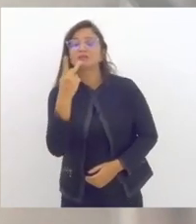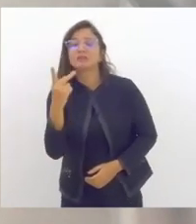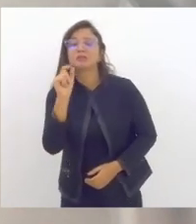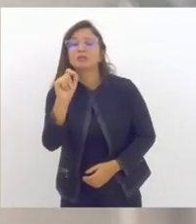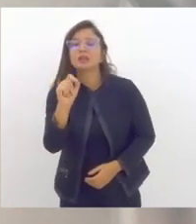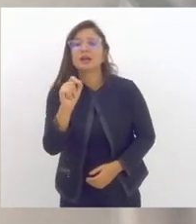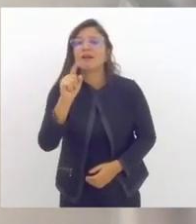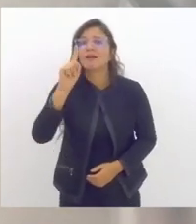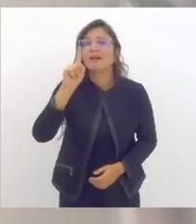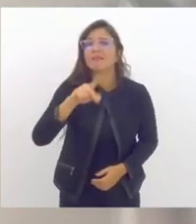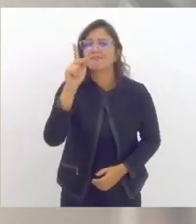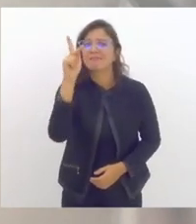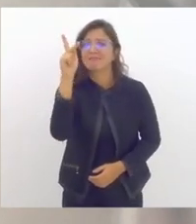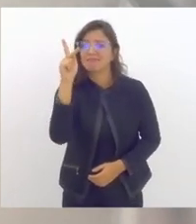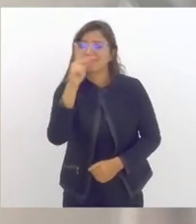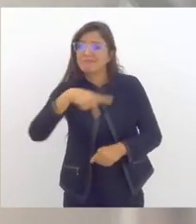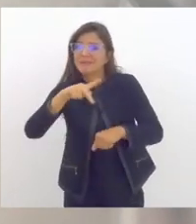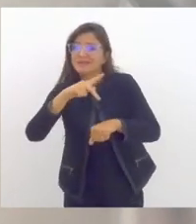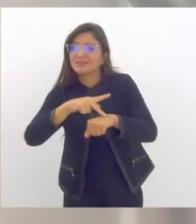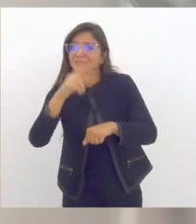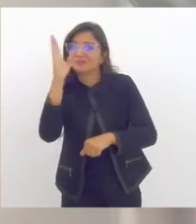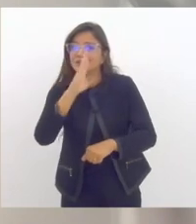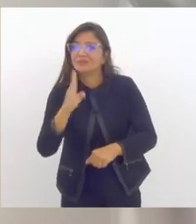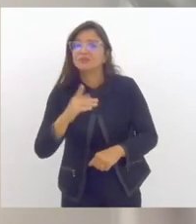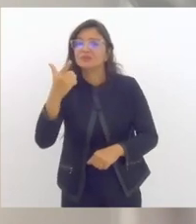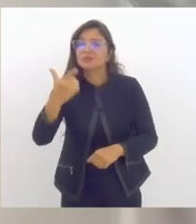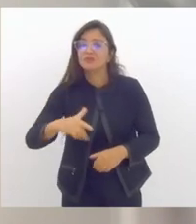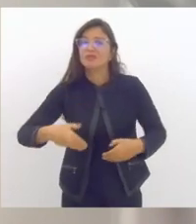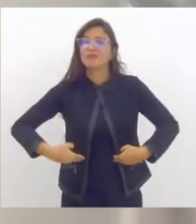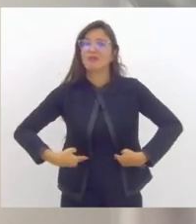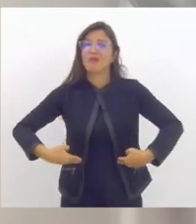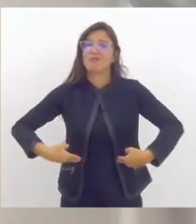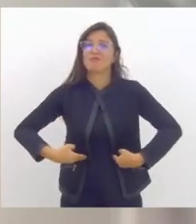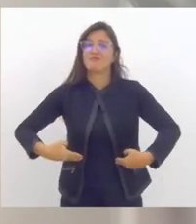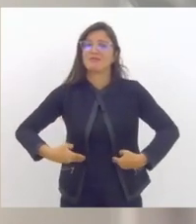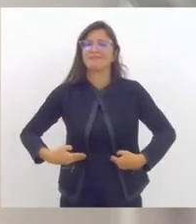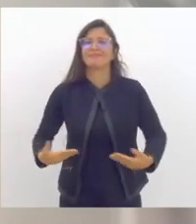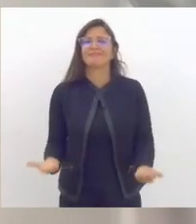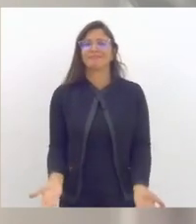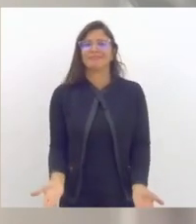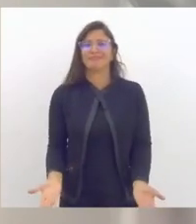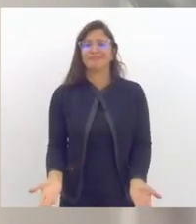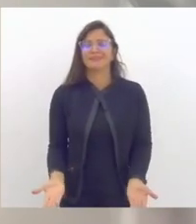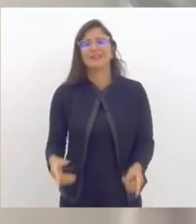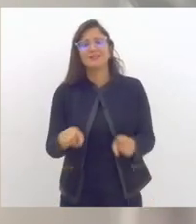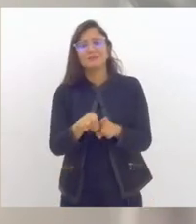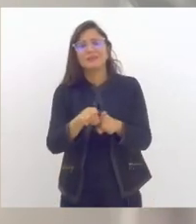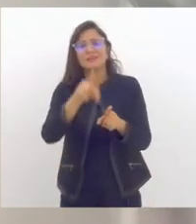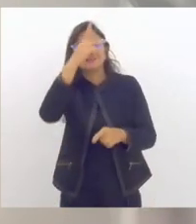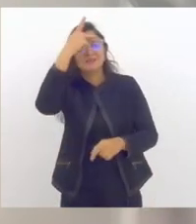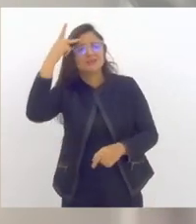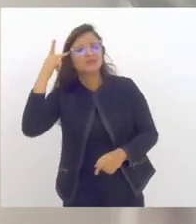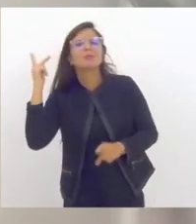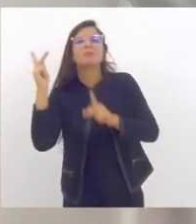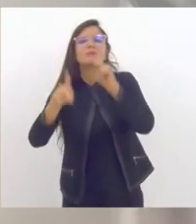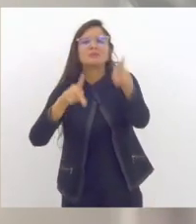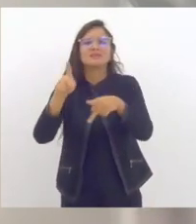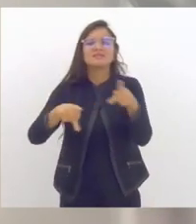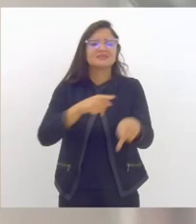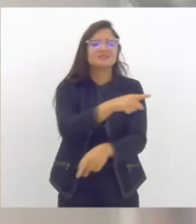de um país onde uma parcela considerável da população enfrenta hoje um processo de